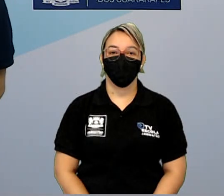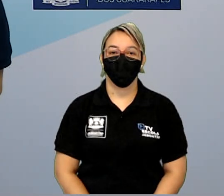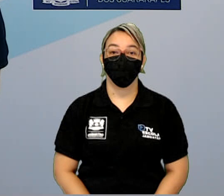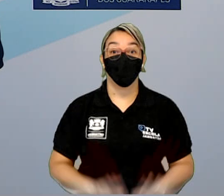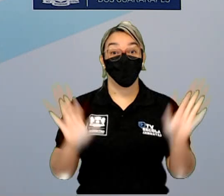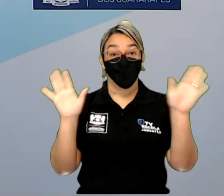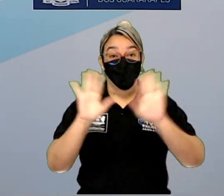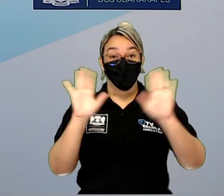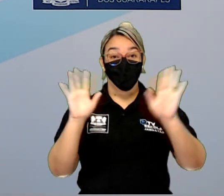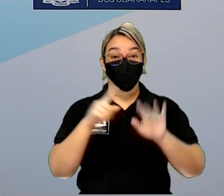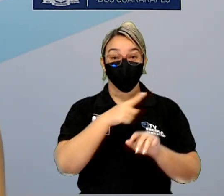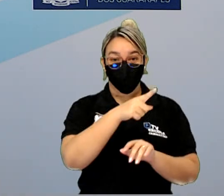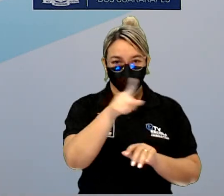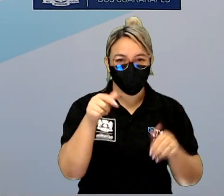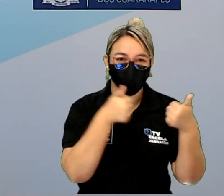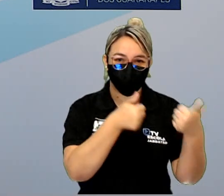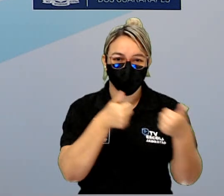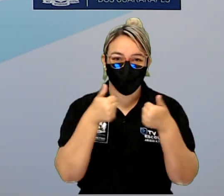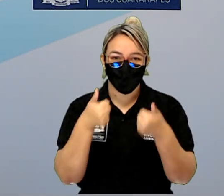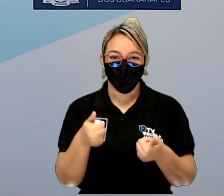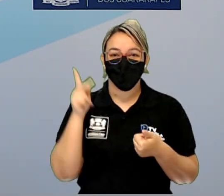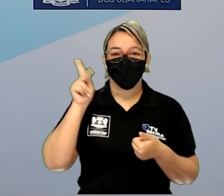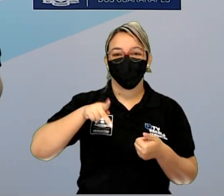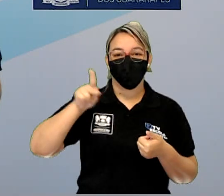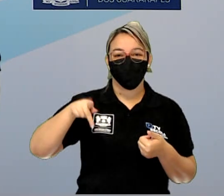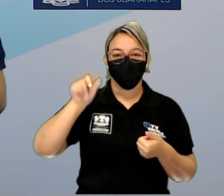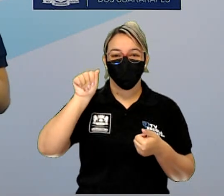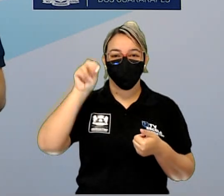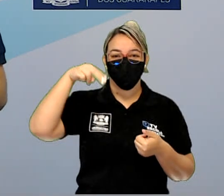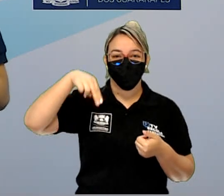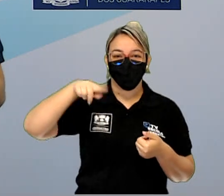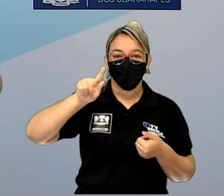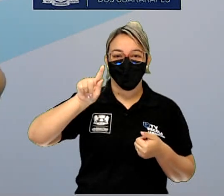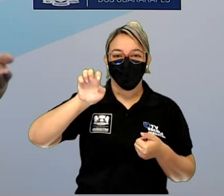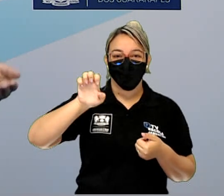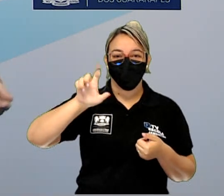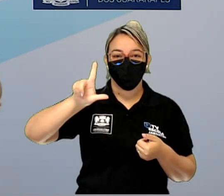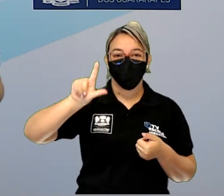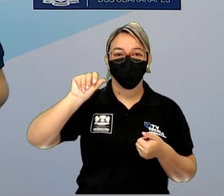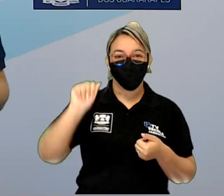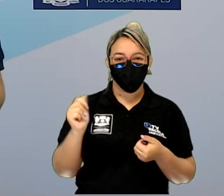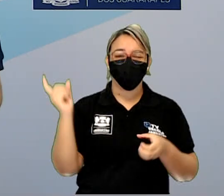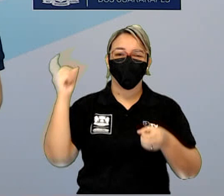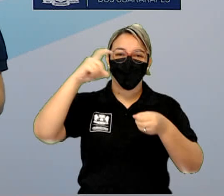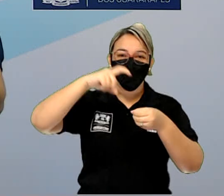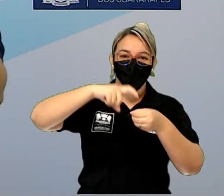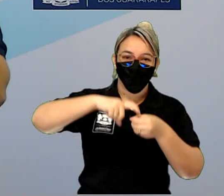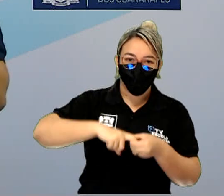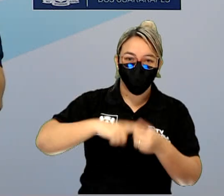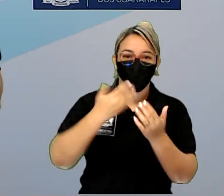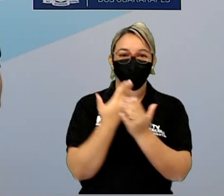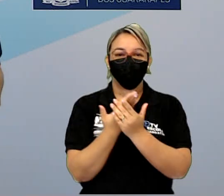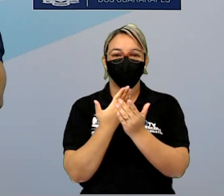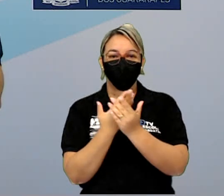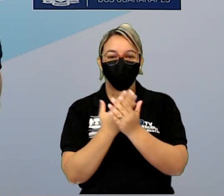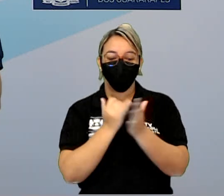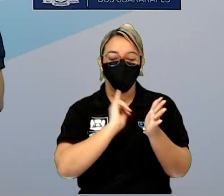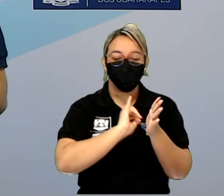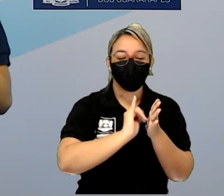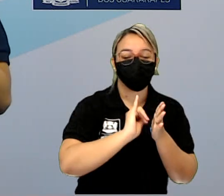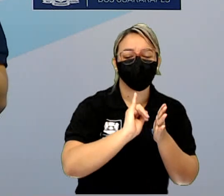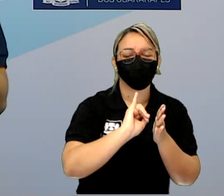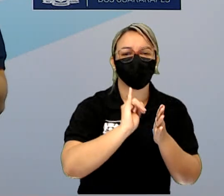Olá, como vocês estão? Eu sou a professora Angela Carvalho e nós estamos de volta com as aulas sobre contos